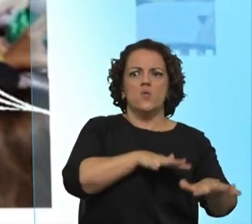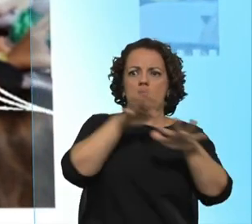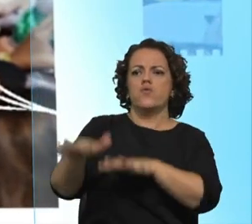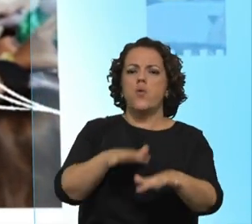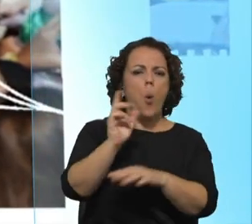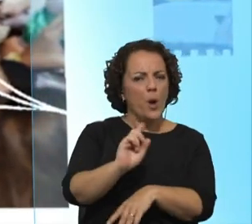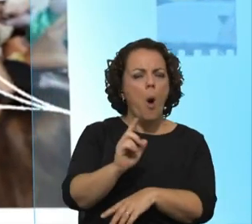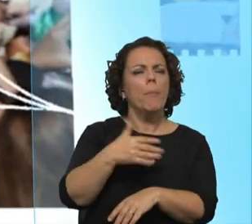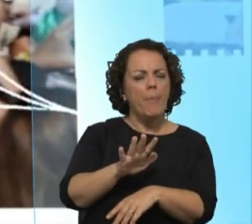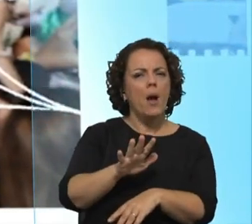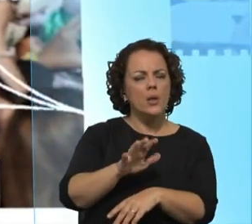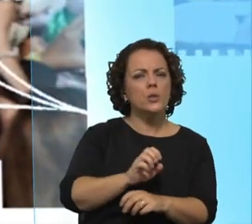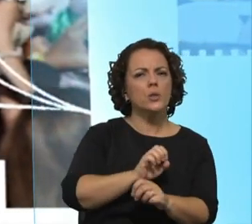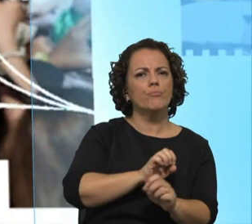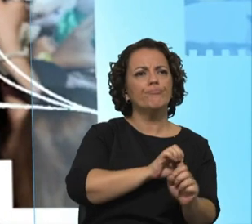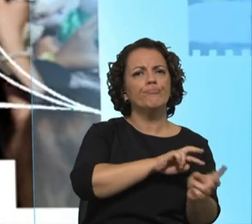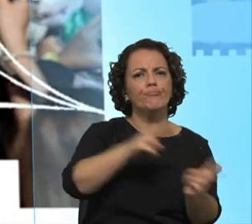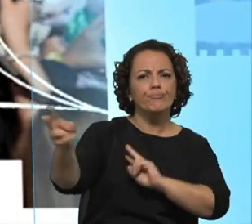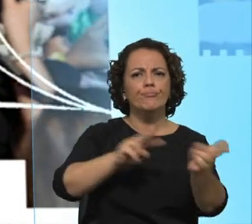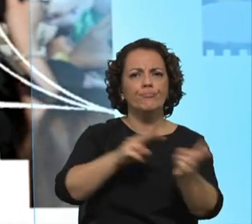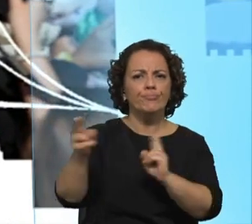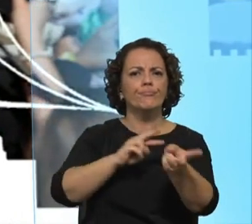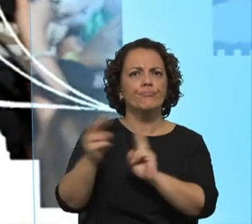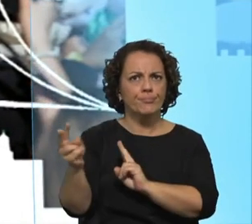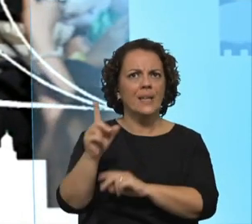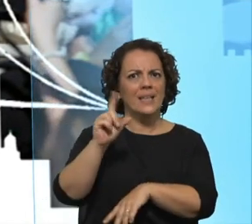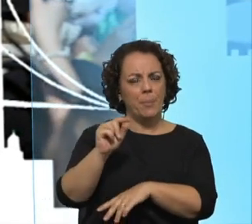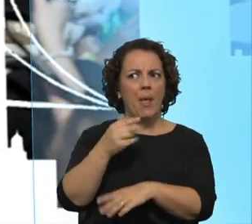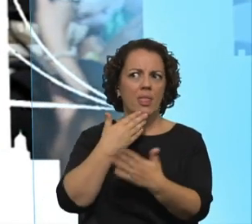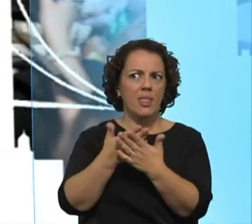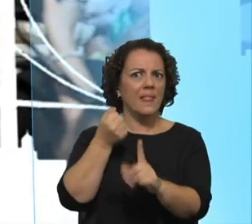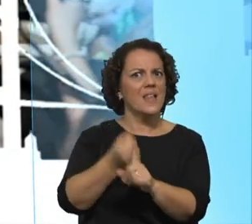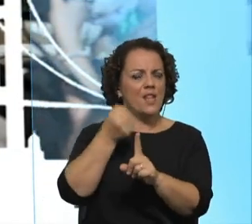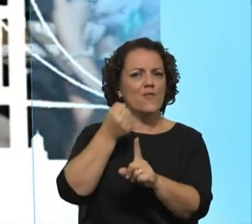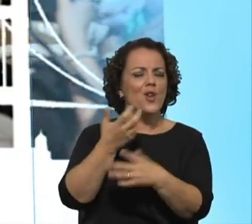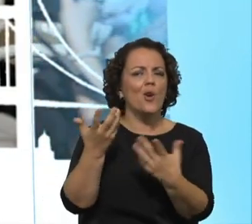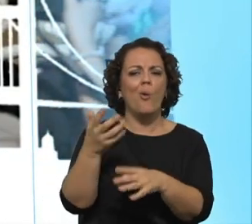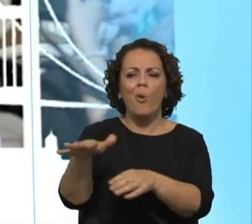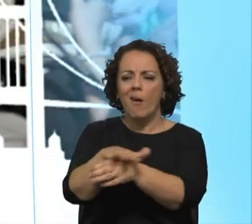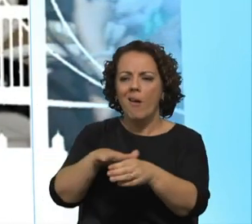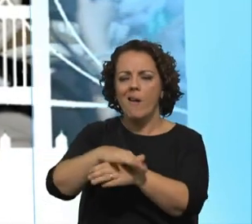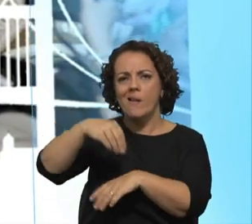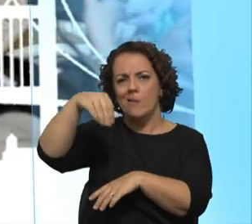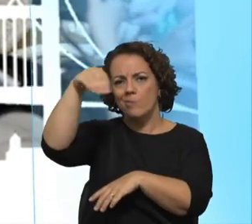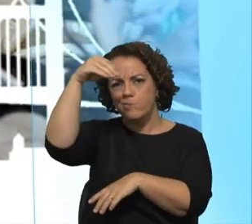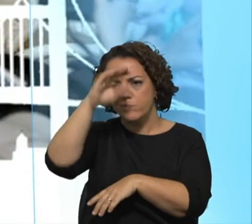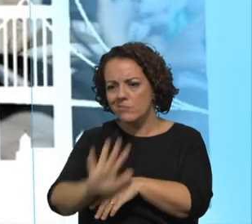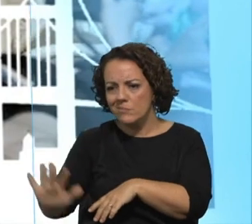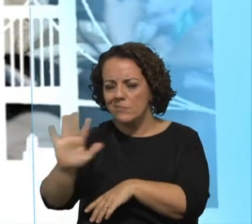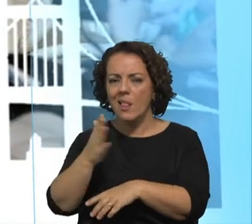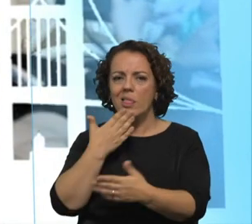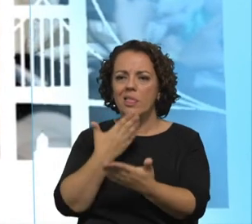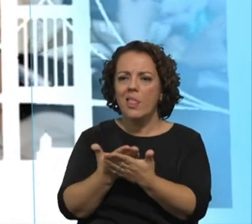constituído desde logo um desafio, até ao próprio rejuvenescimento, alguma revitalização da ação católica rural?